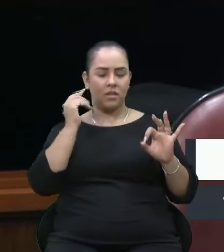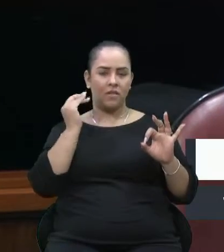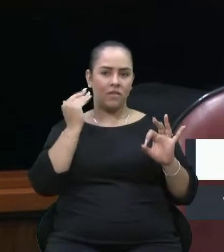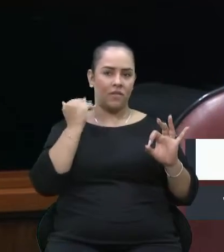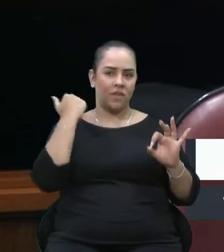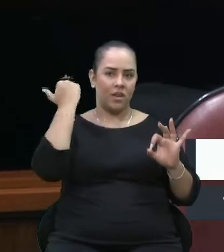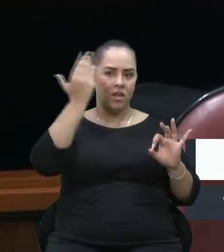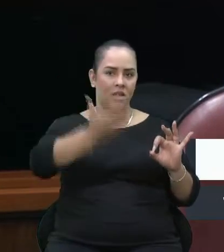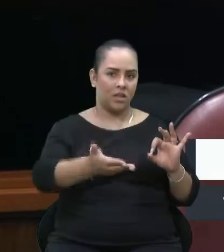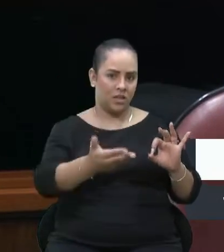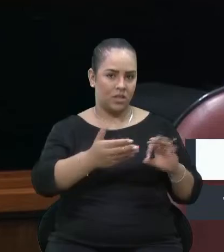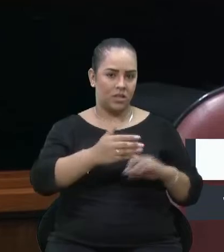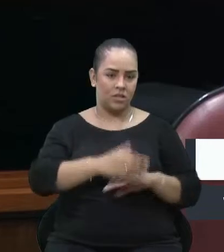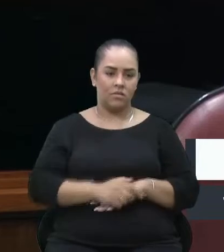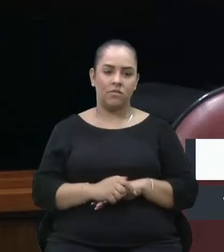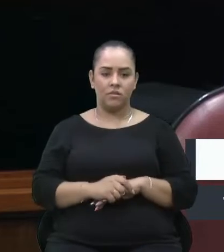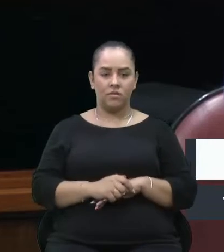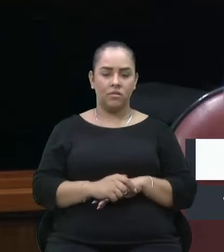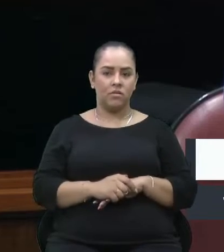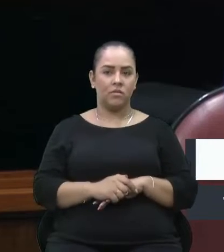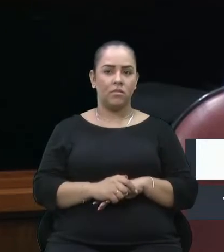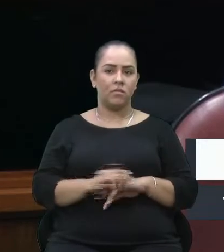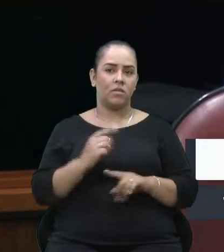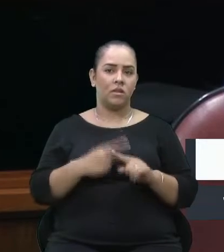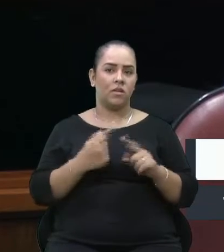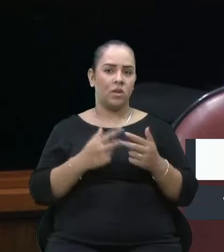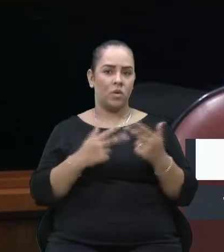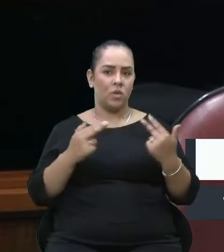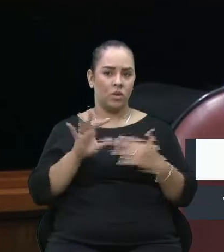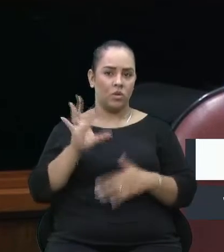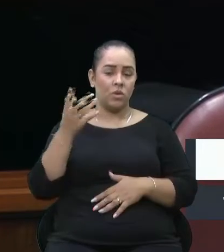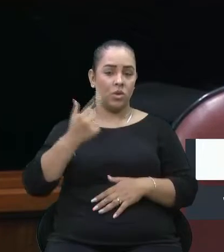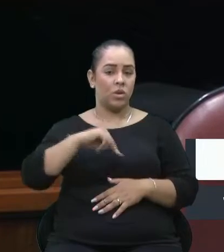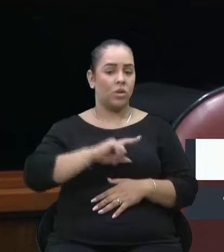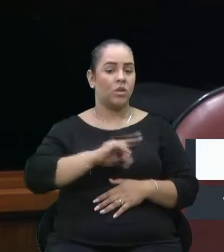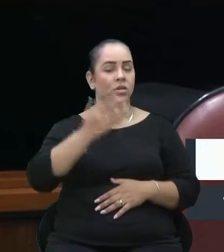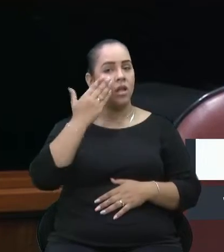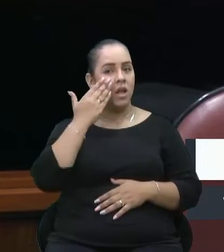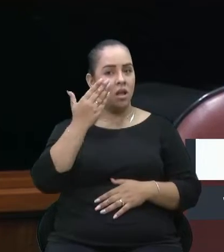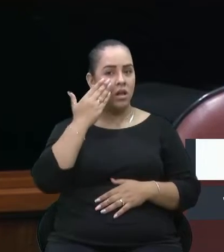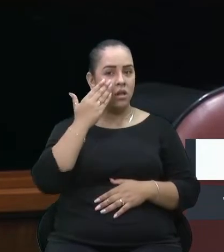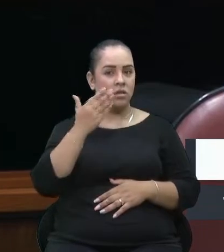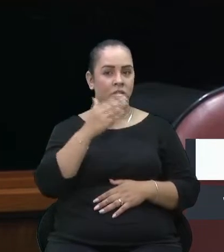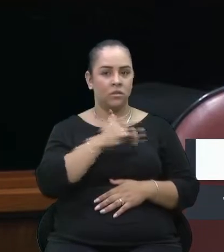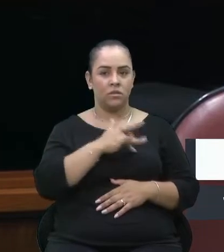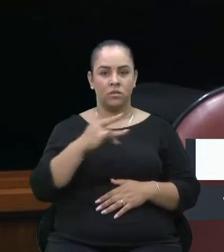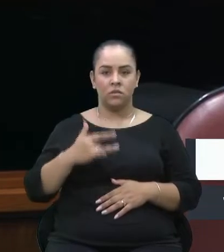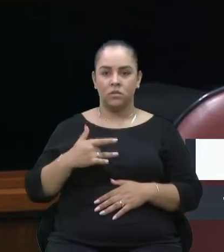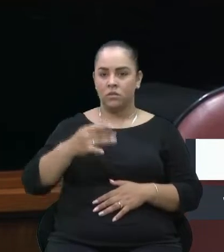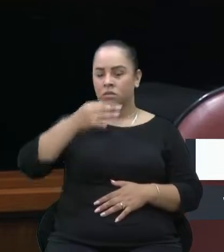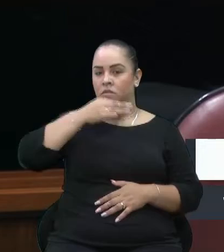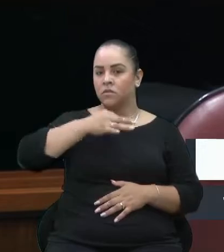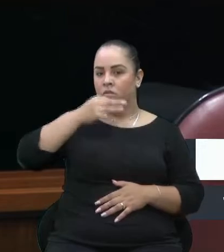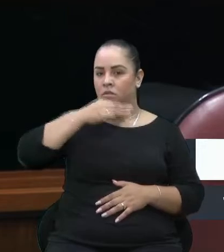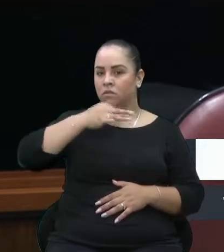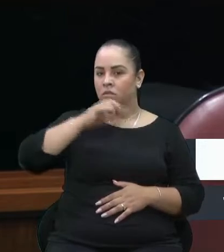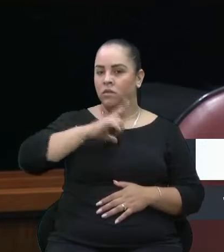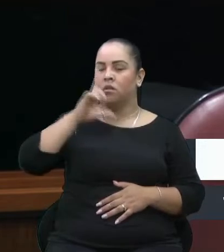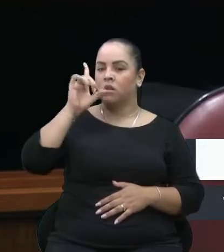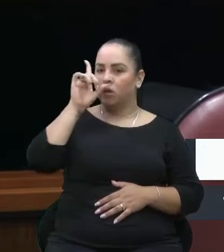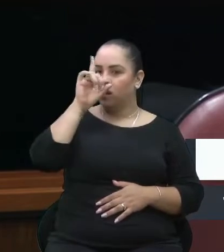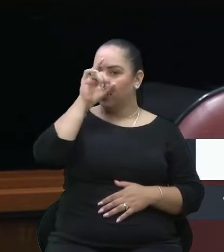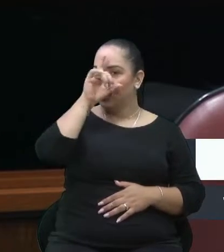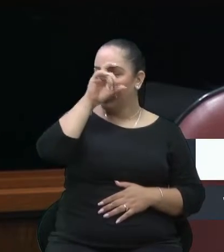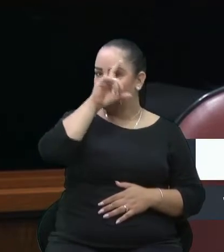Planejamento para que isso aconteça. A gente sabe que a saúde aqui em Caxias tem dificuldade,